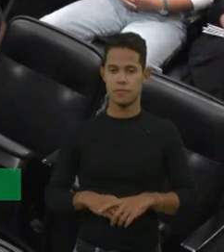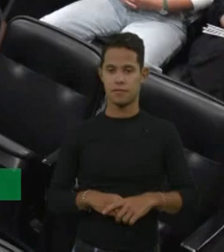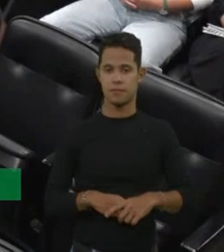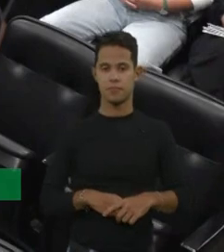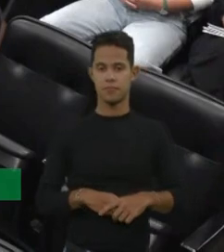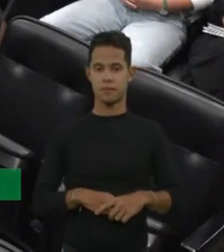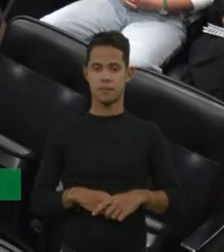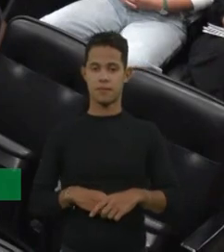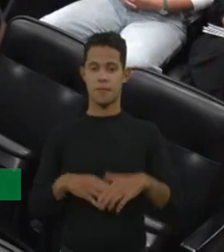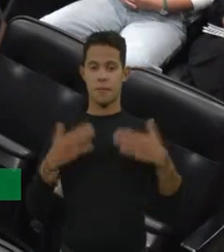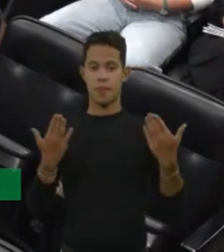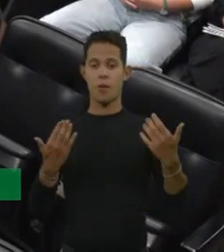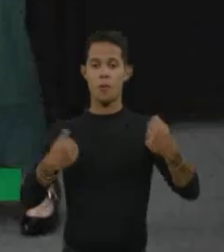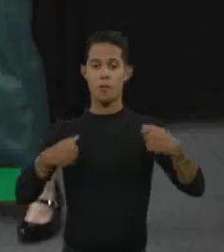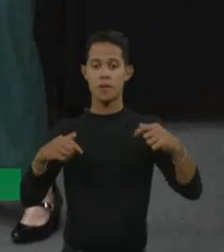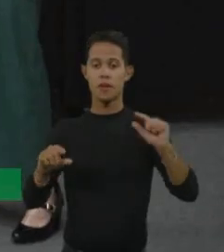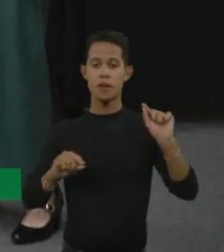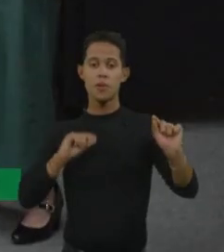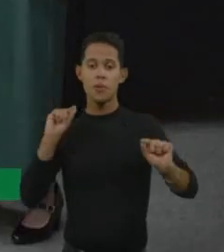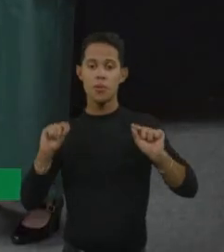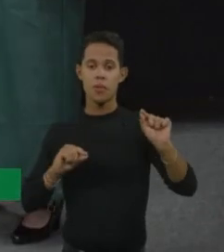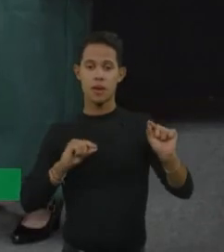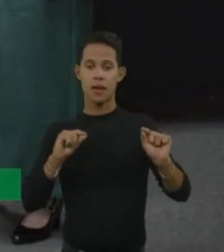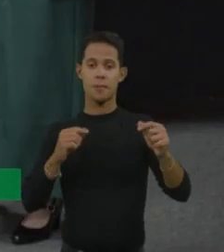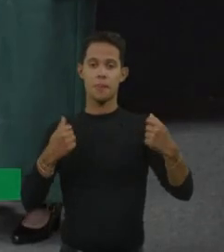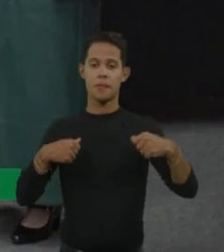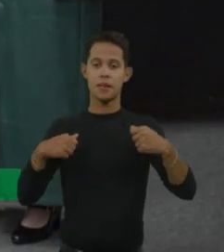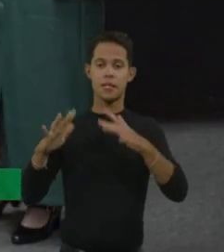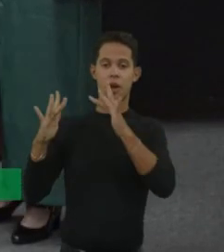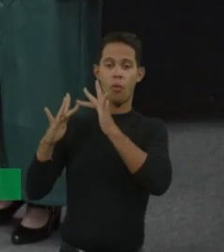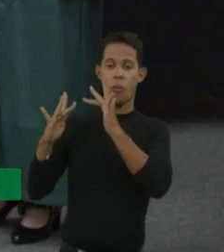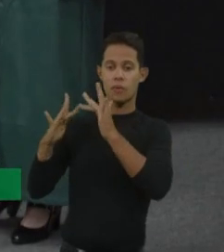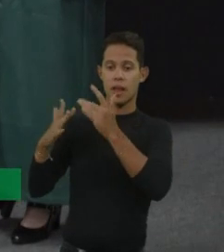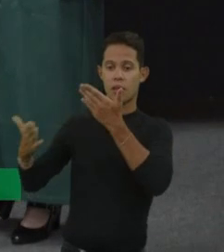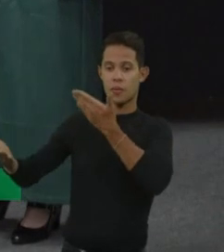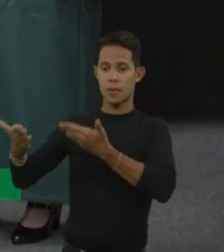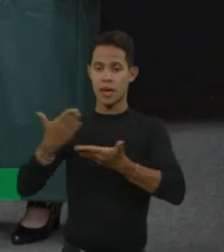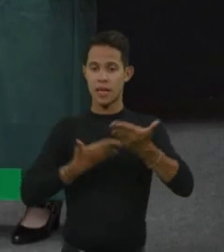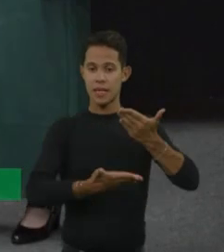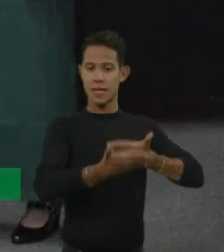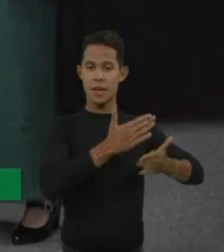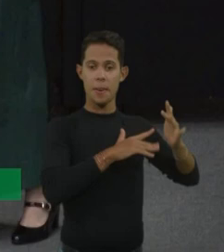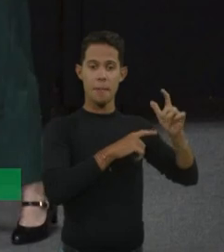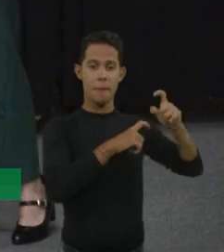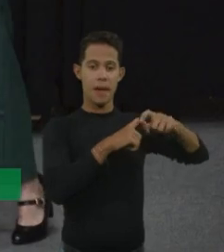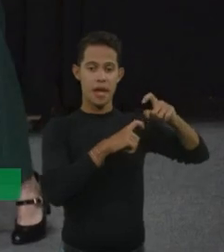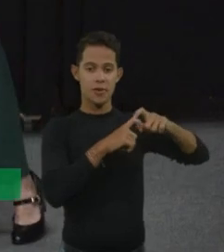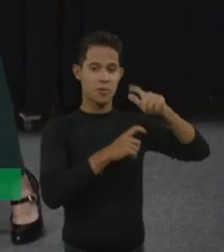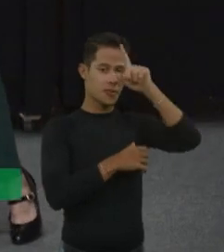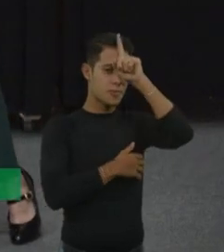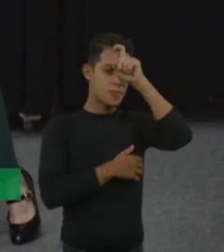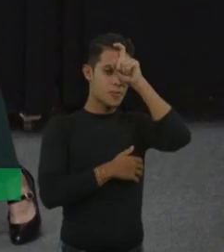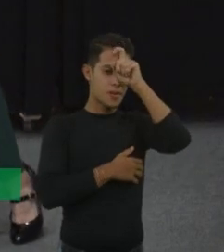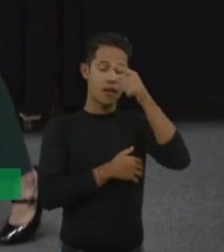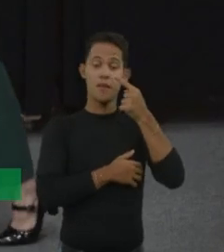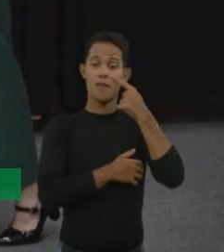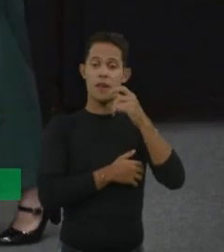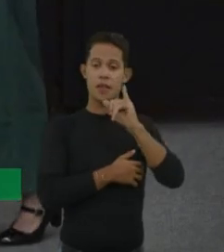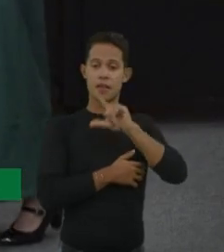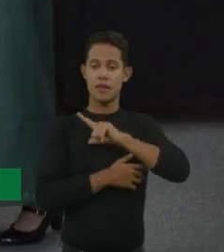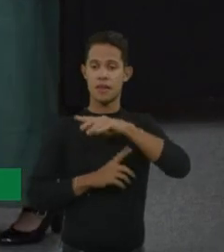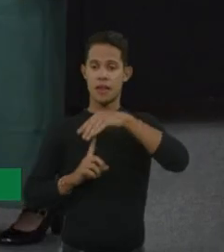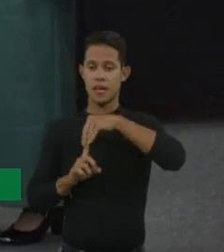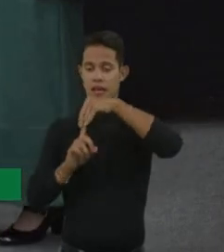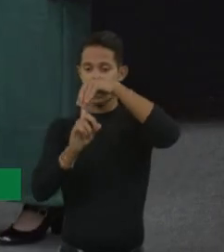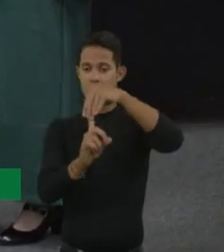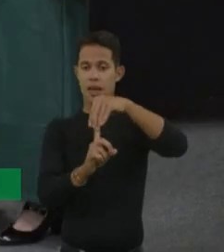E aí, o que tem que ser feito? Tem que ser feito contato entre médicos no hospital para ver se tem indicação. E joem vilha, às vezes,